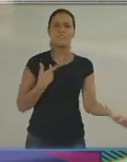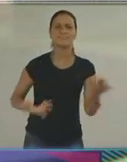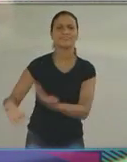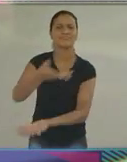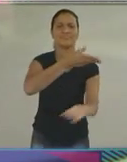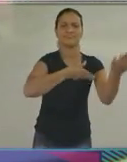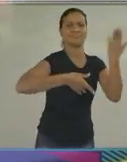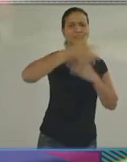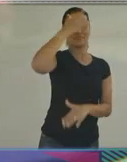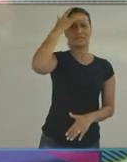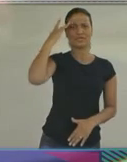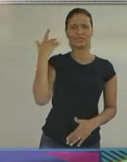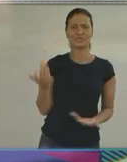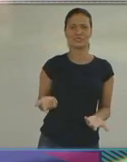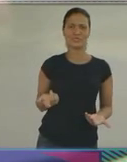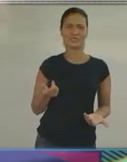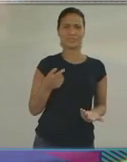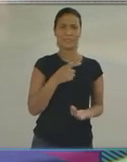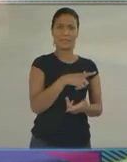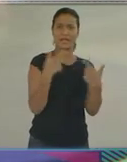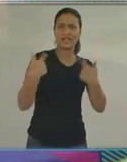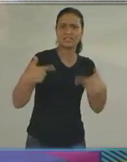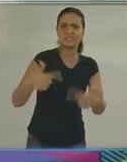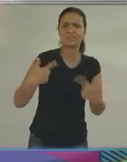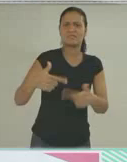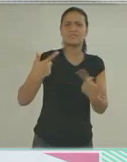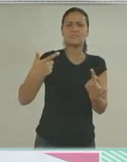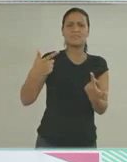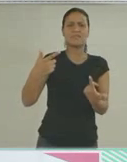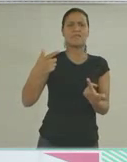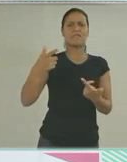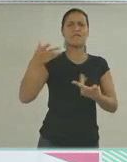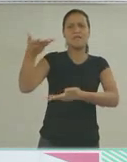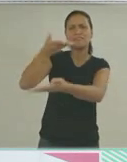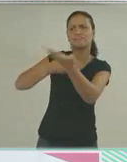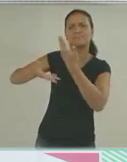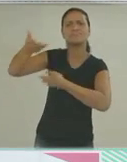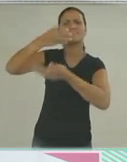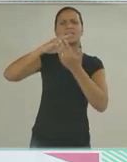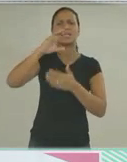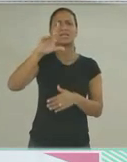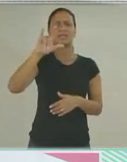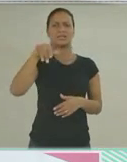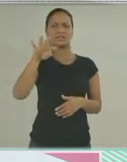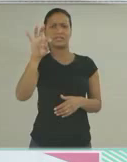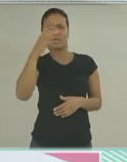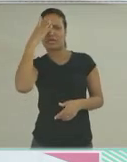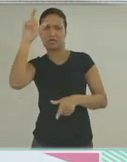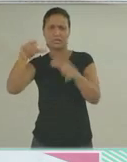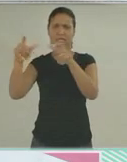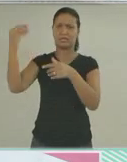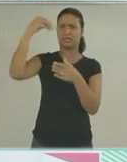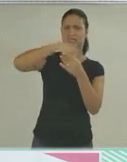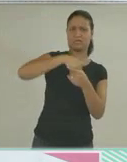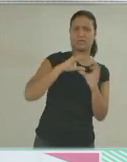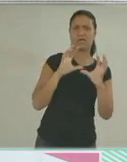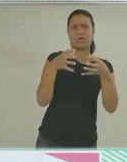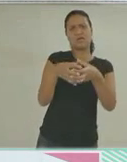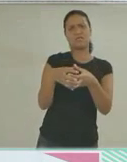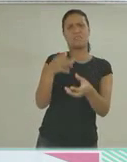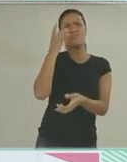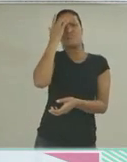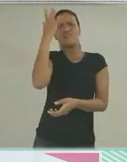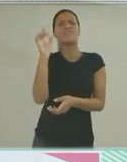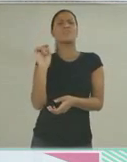Luciana tem uma facilidade muito grande de interagir com as pessoas. É tanto que ela trabalha atendendo